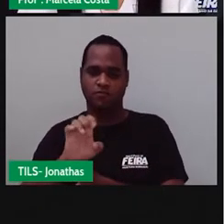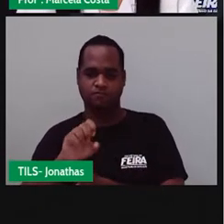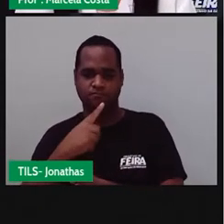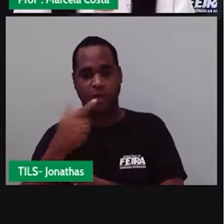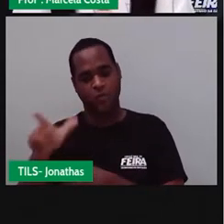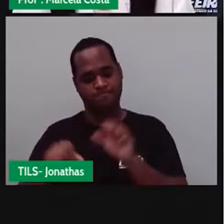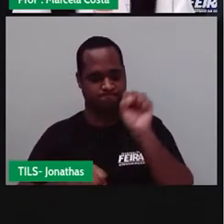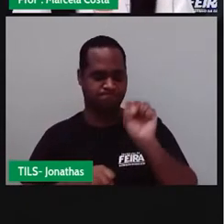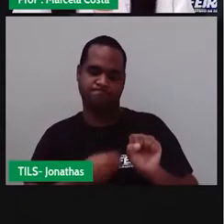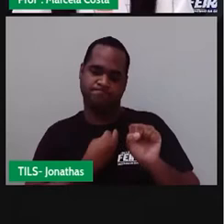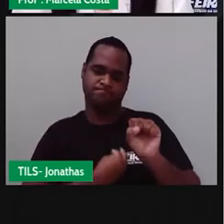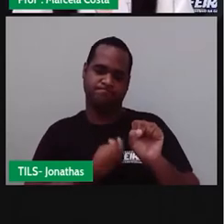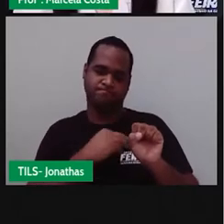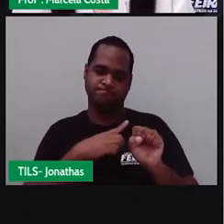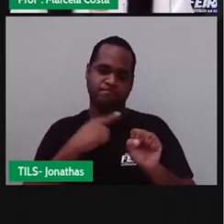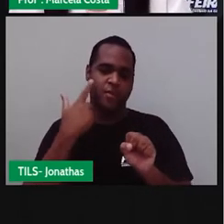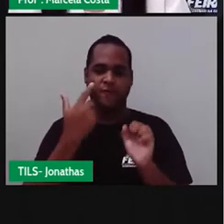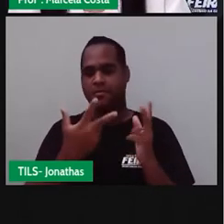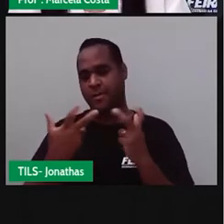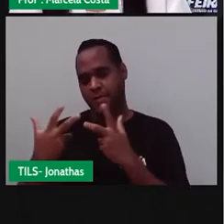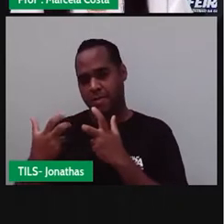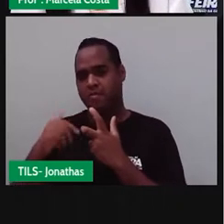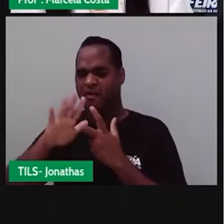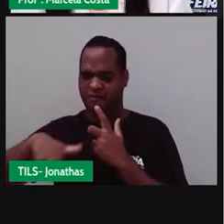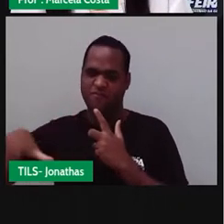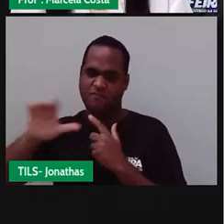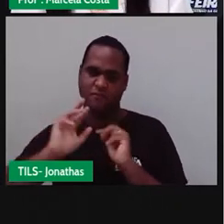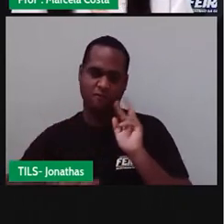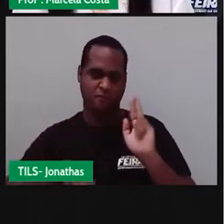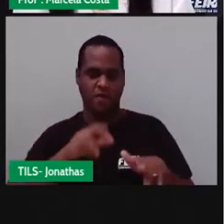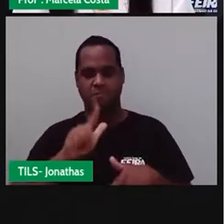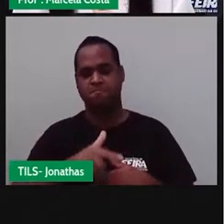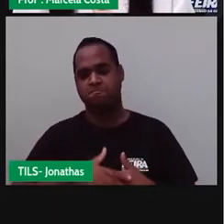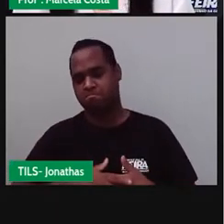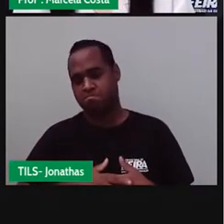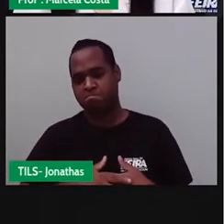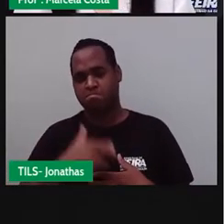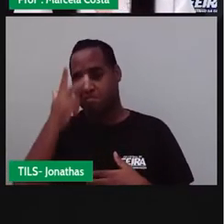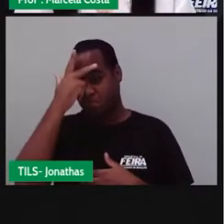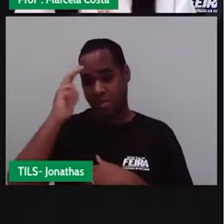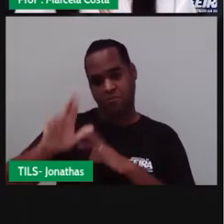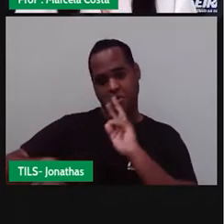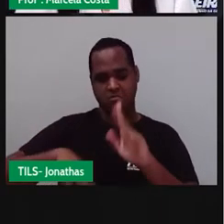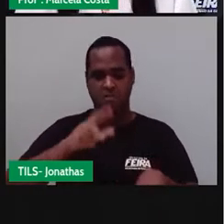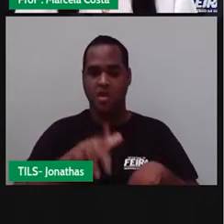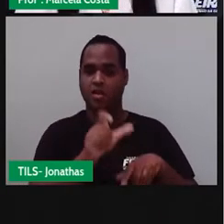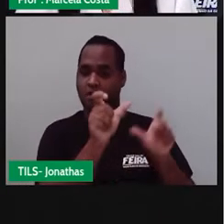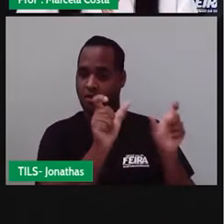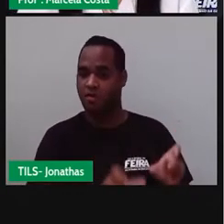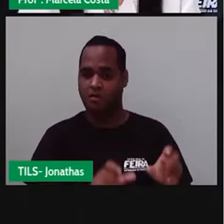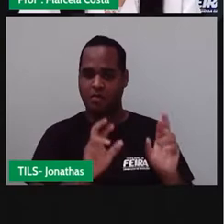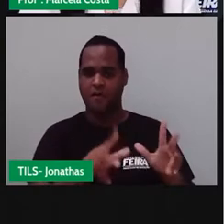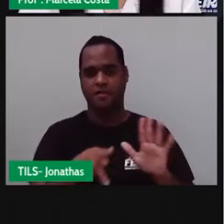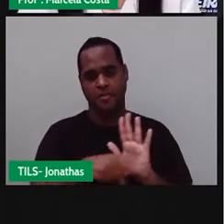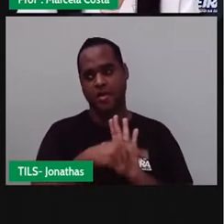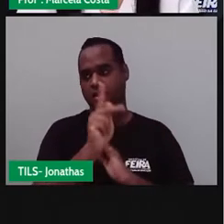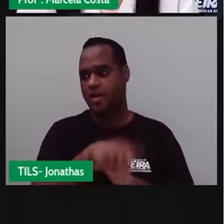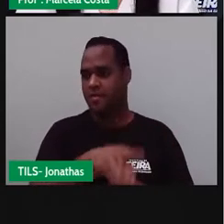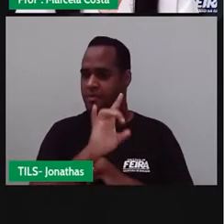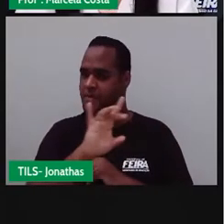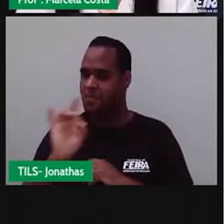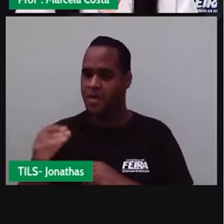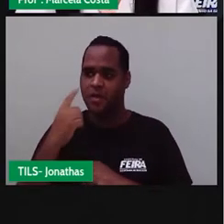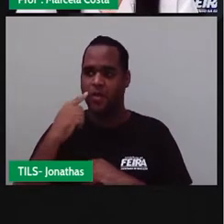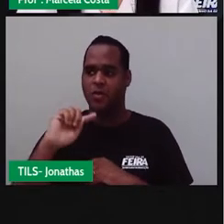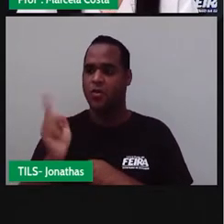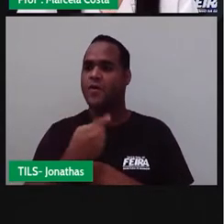região Sul. E vocês podem ver como são diferentes, como cada uma tem uma característica específica. A gente vê aqui